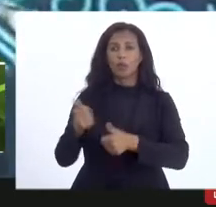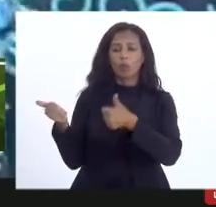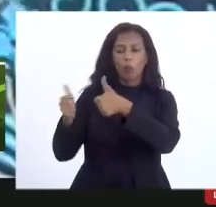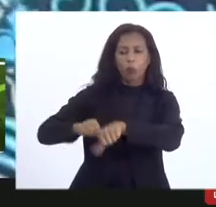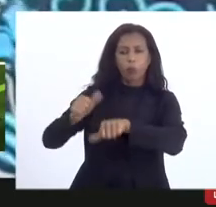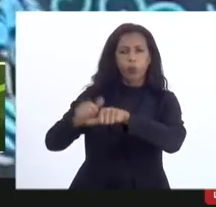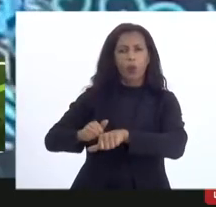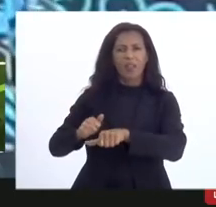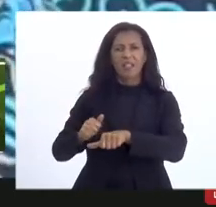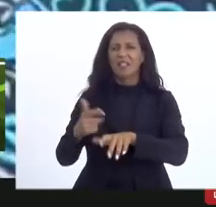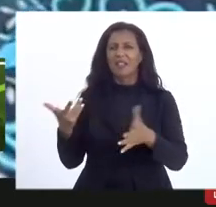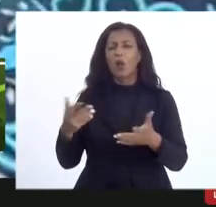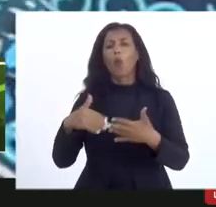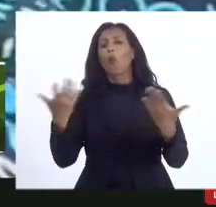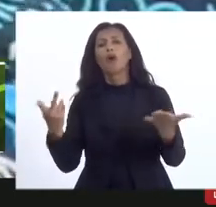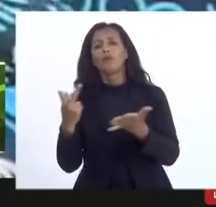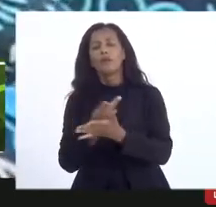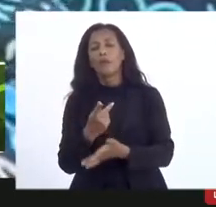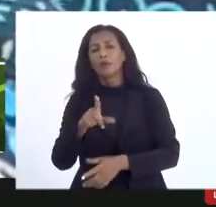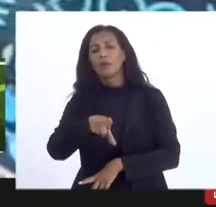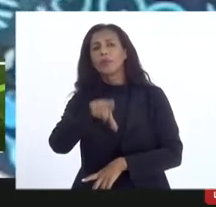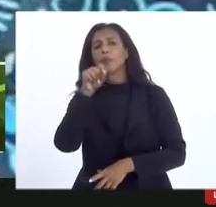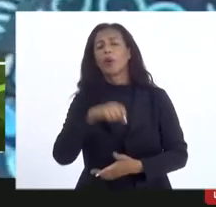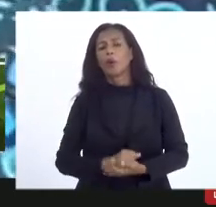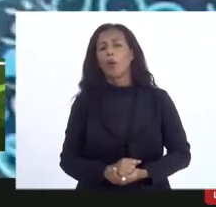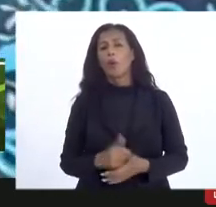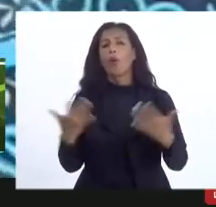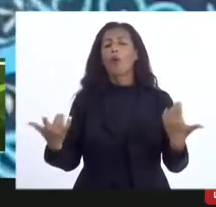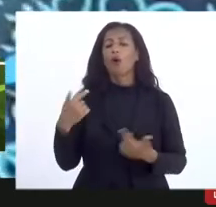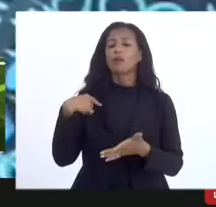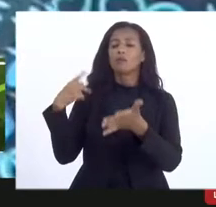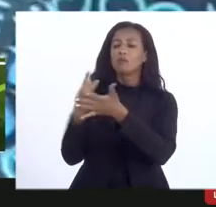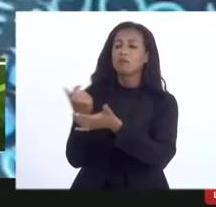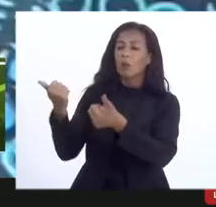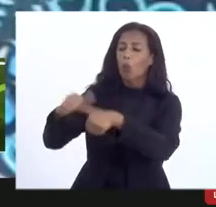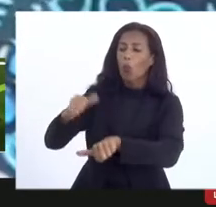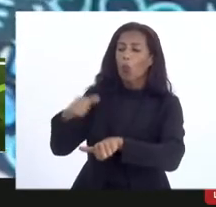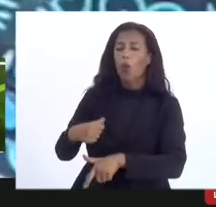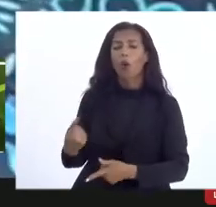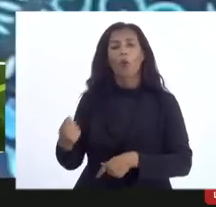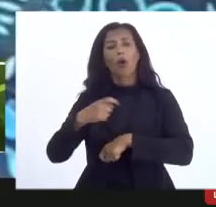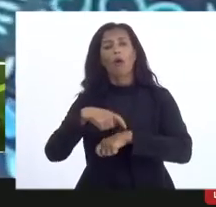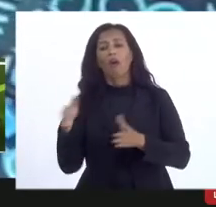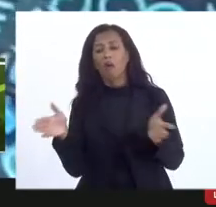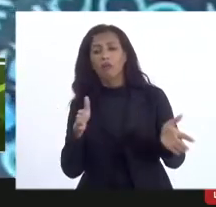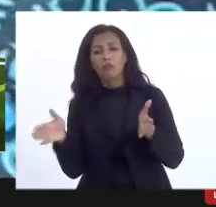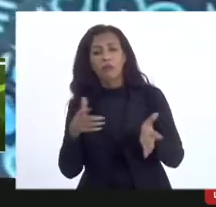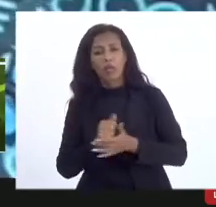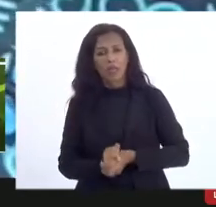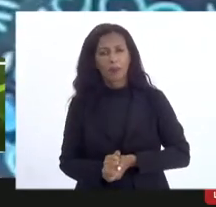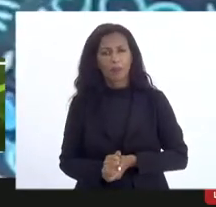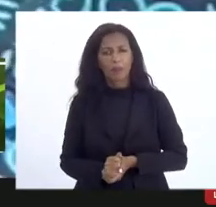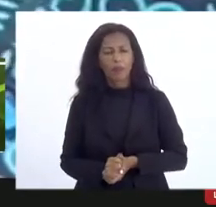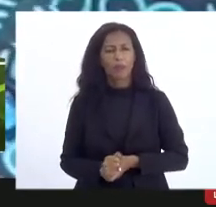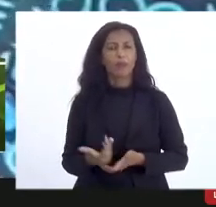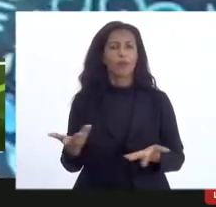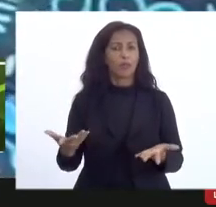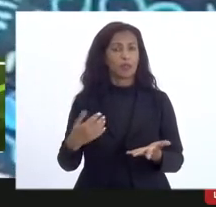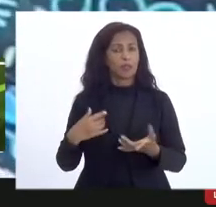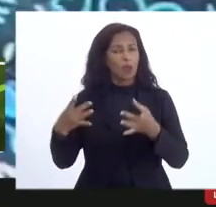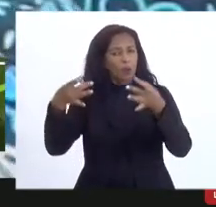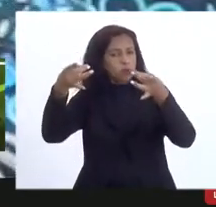ocorrerá está muito solto quando é que vai ser o sorteio quando é que vai ser essa análise qual é o prazo necessário para isso então o